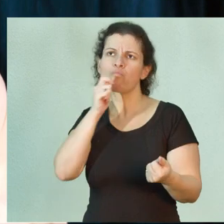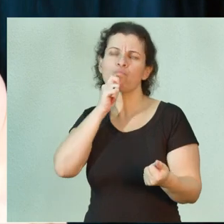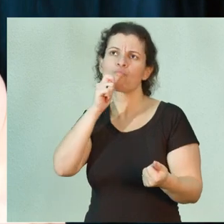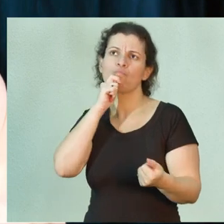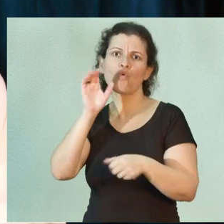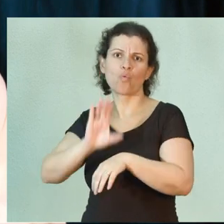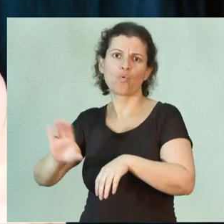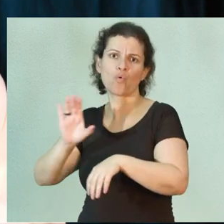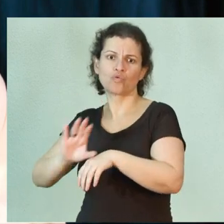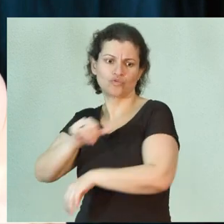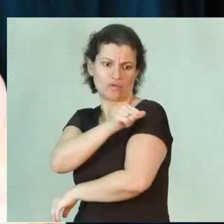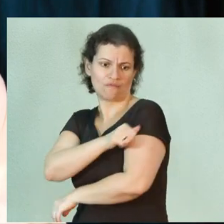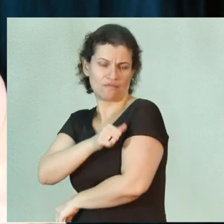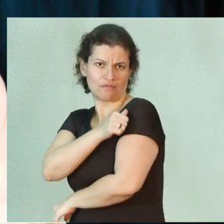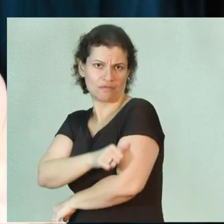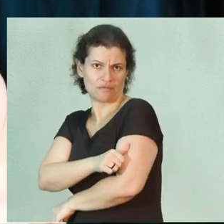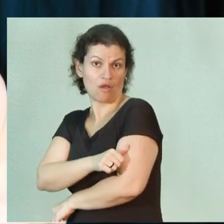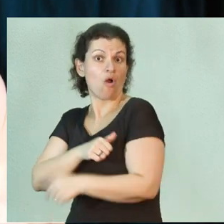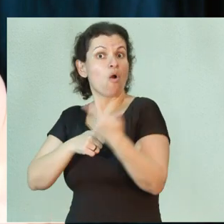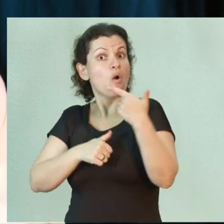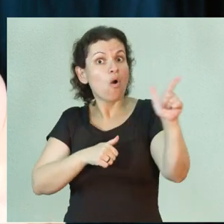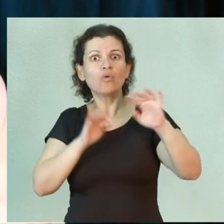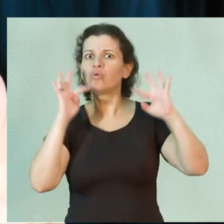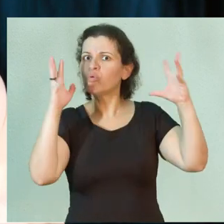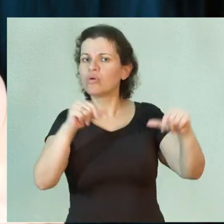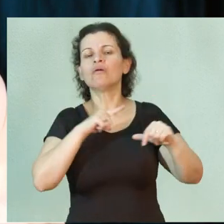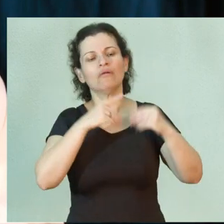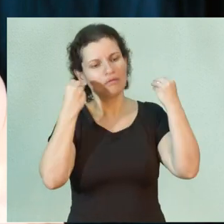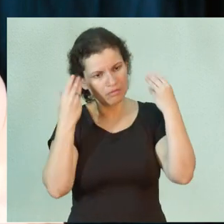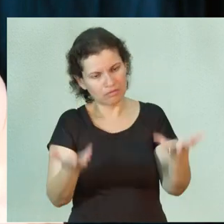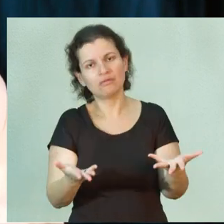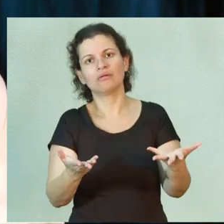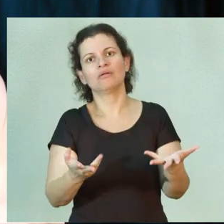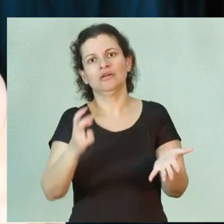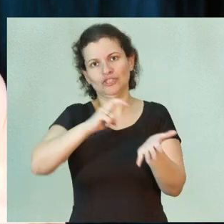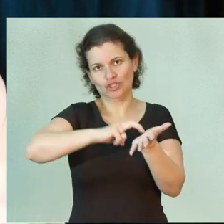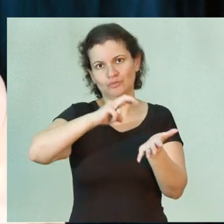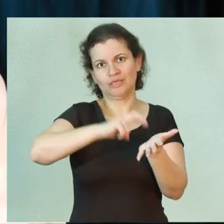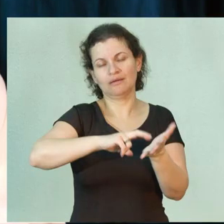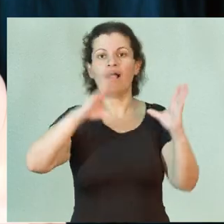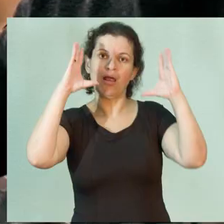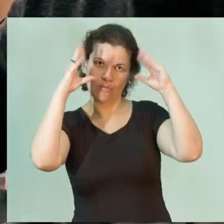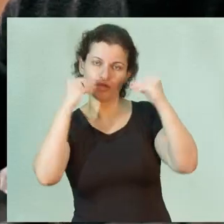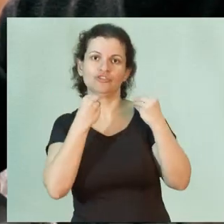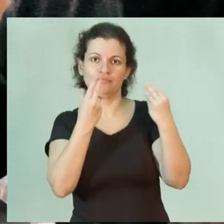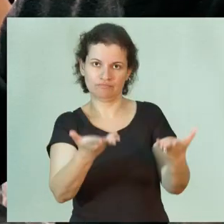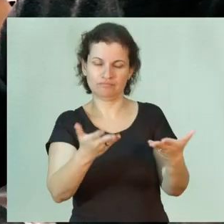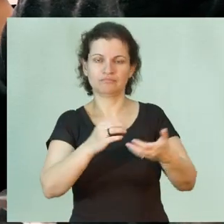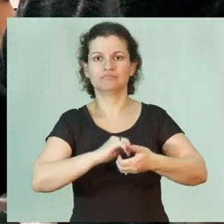técnico em enfermagem, todos os demais são oferecidos nos períodos diurno e noturno.